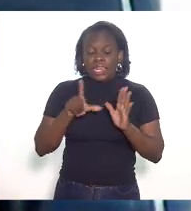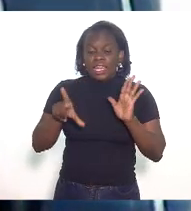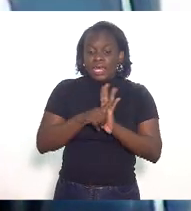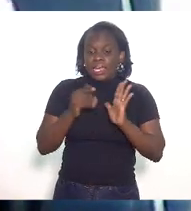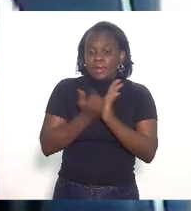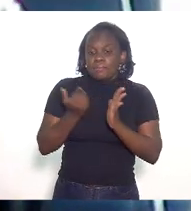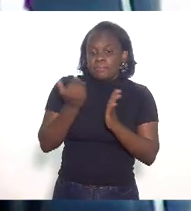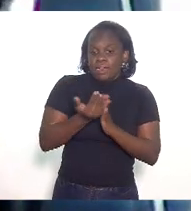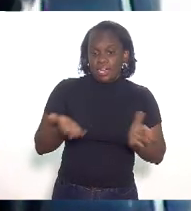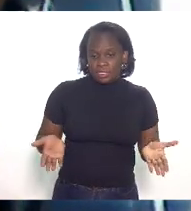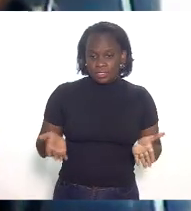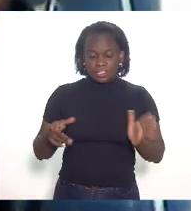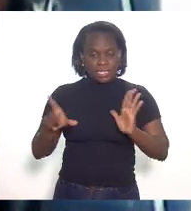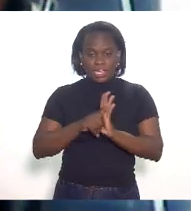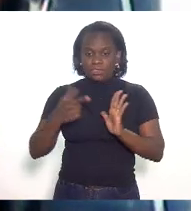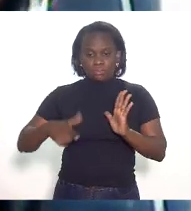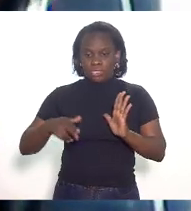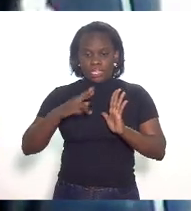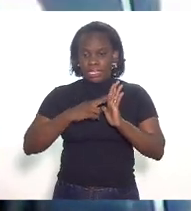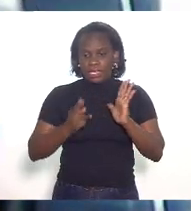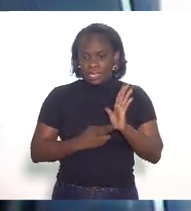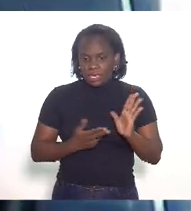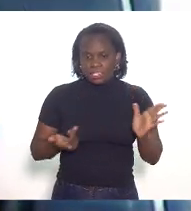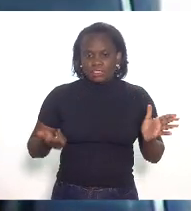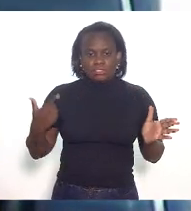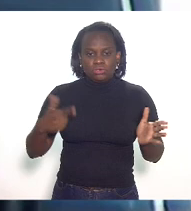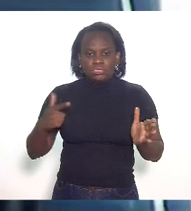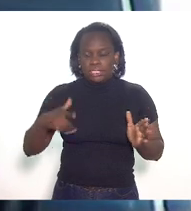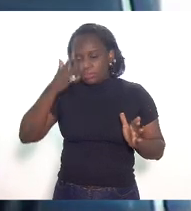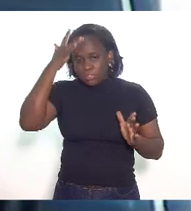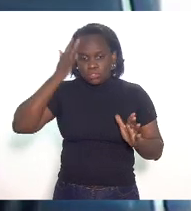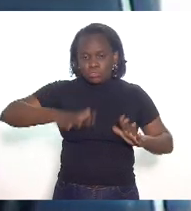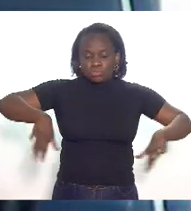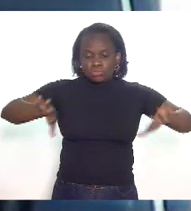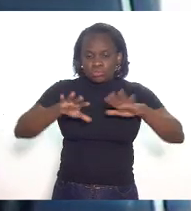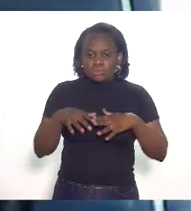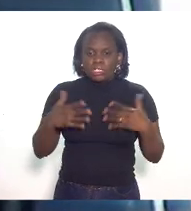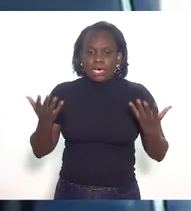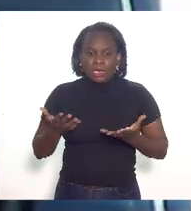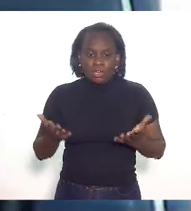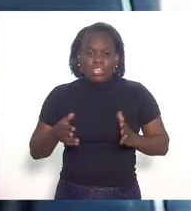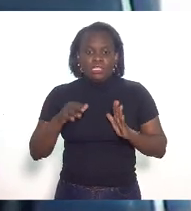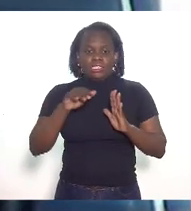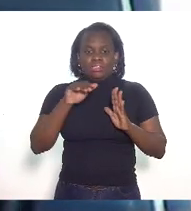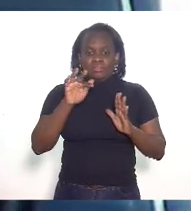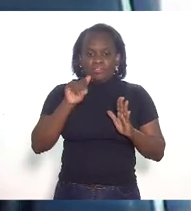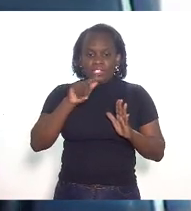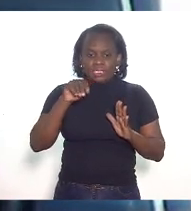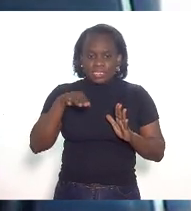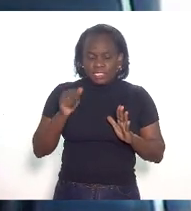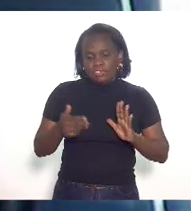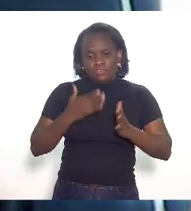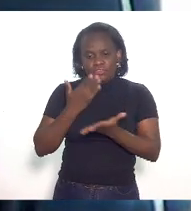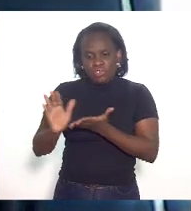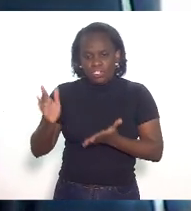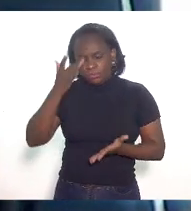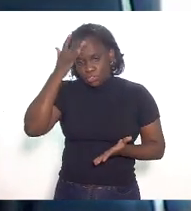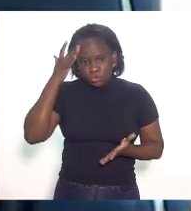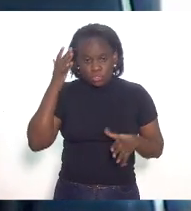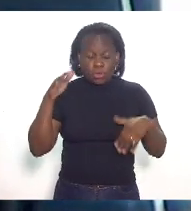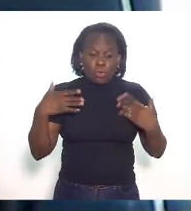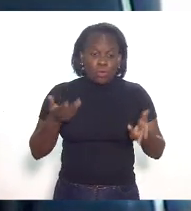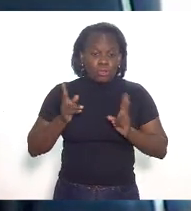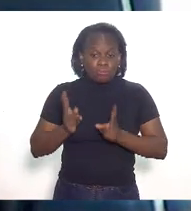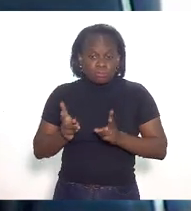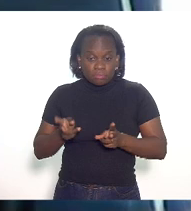lei não cortava essas pessoas e agora a fazenda está tirando essas pessoas fora ou se deixa